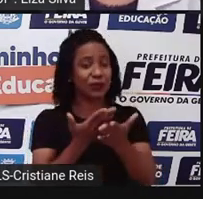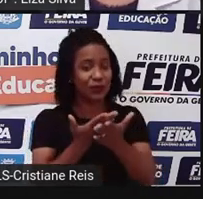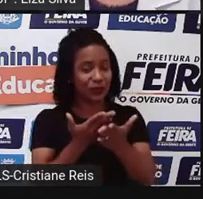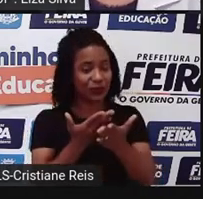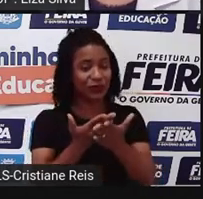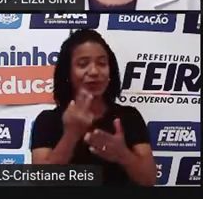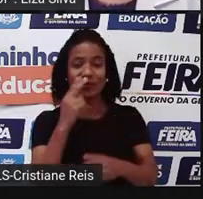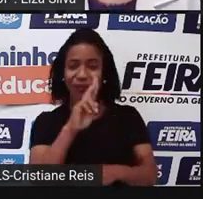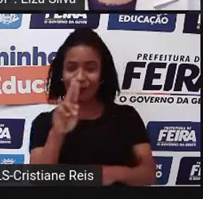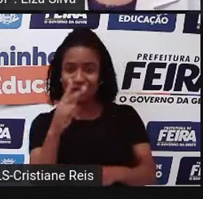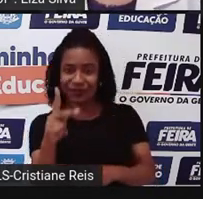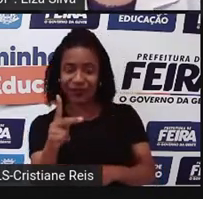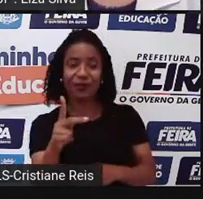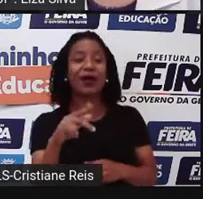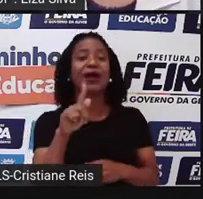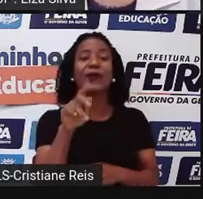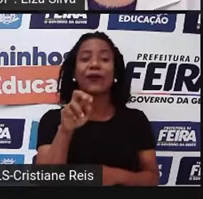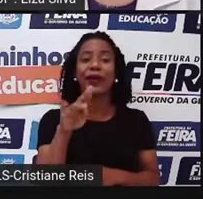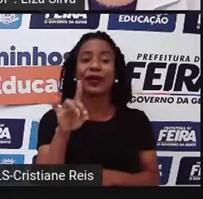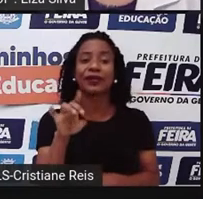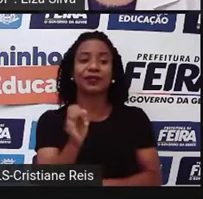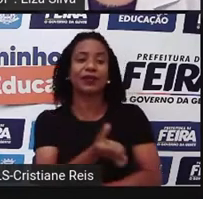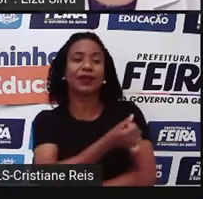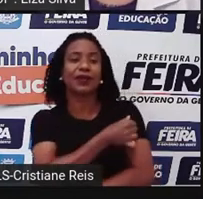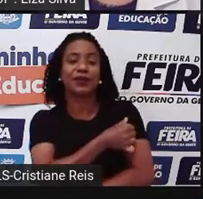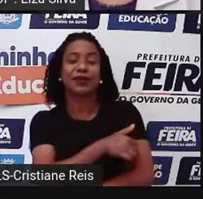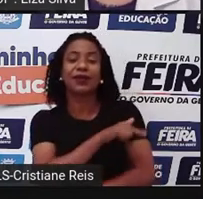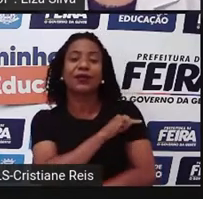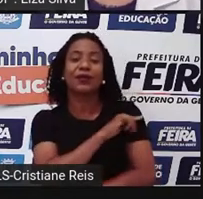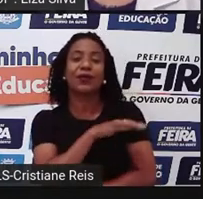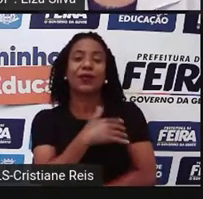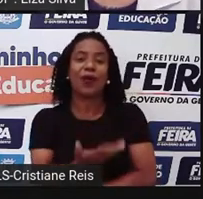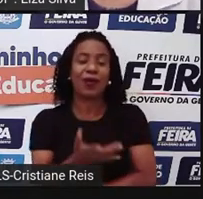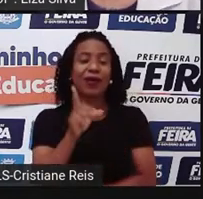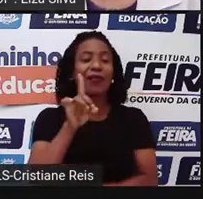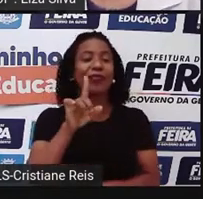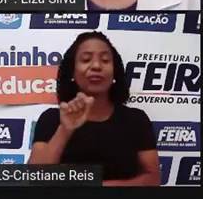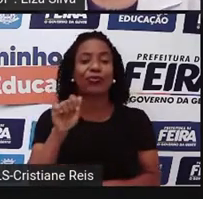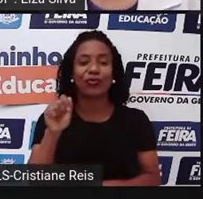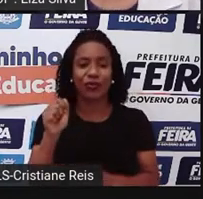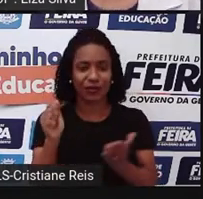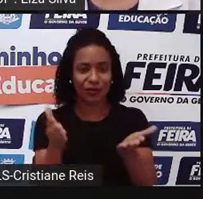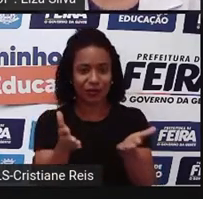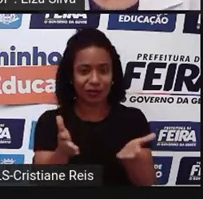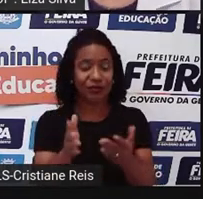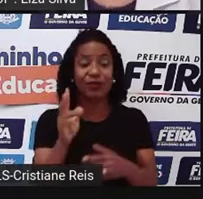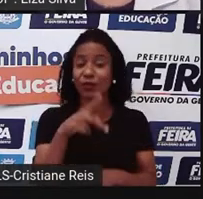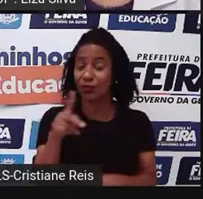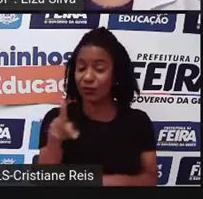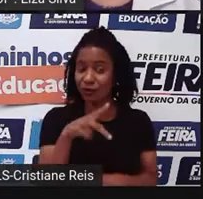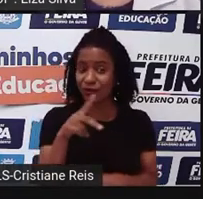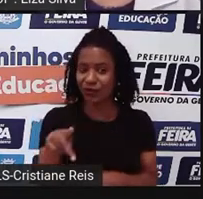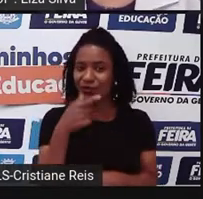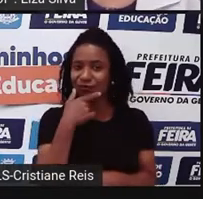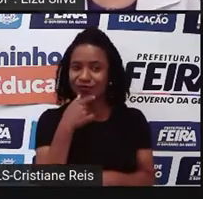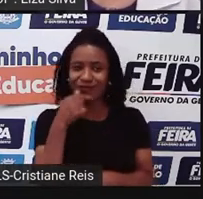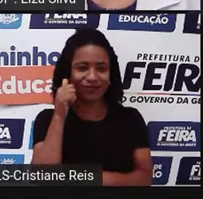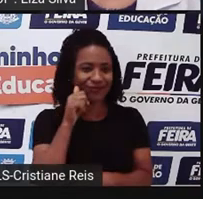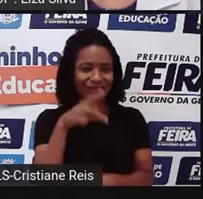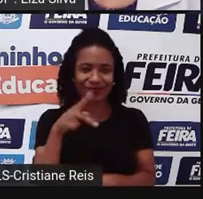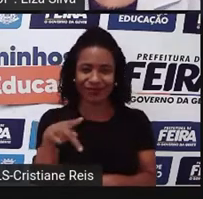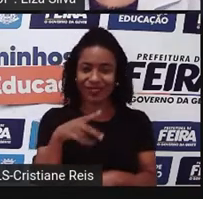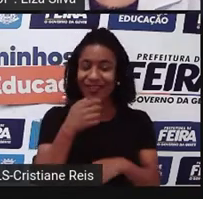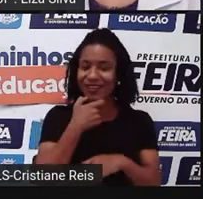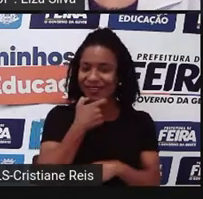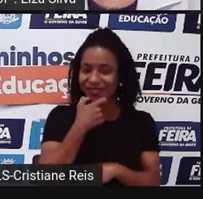você estuda, date, a data de nossa aula de hoje, and teacher, o nome do seu professor ou sua professora de inglês.